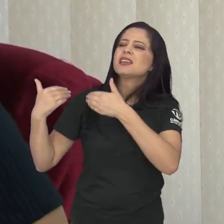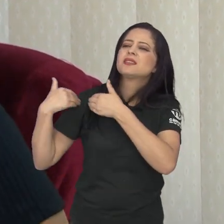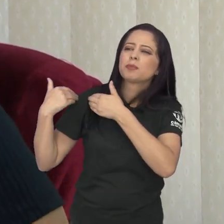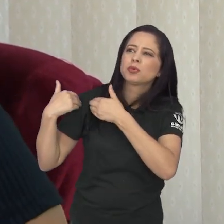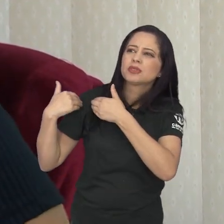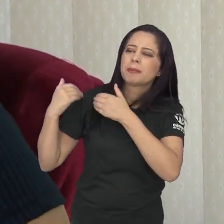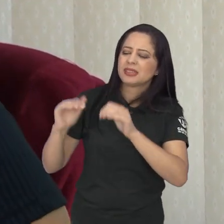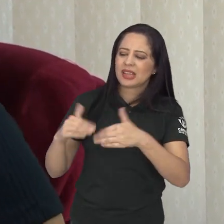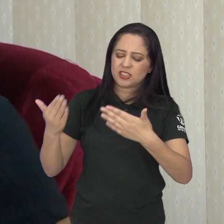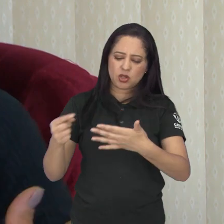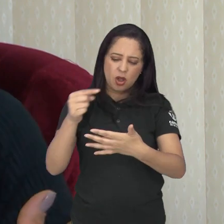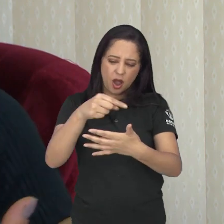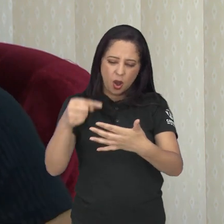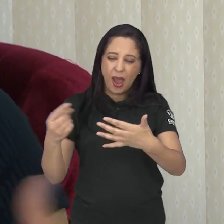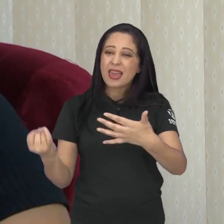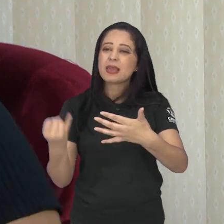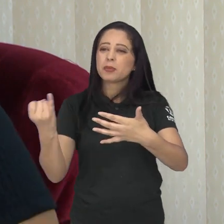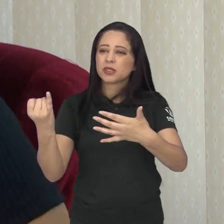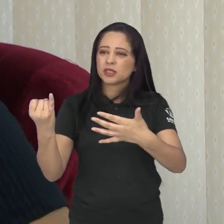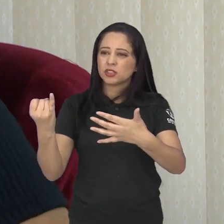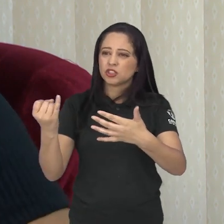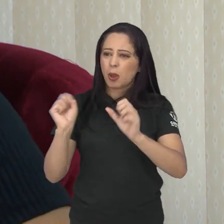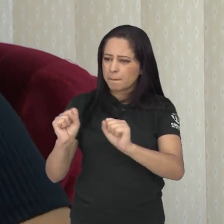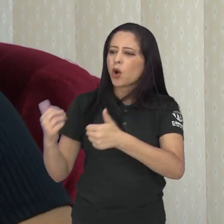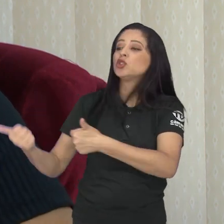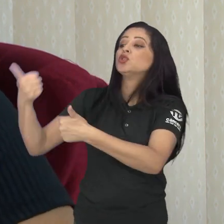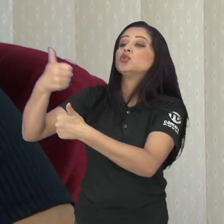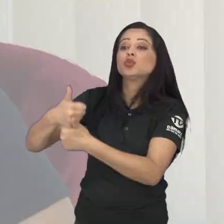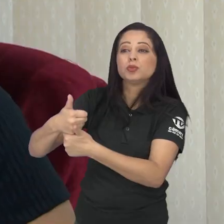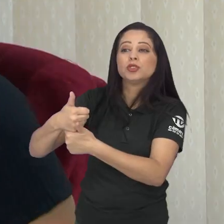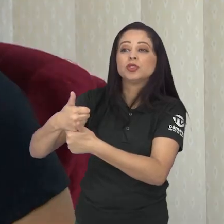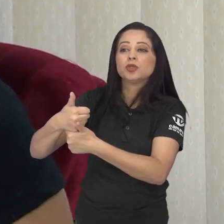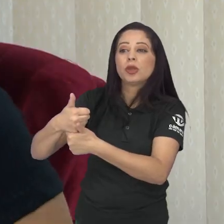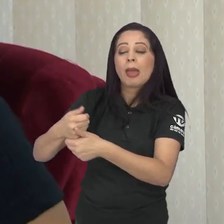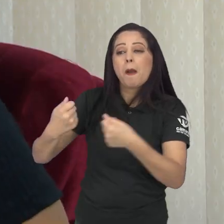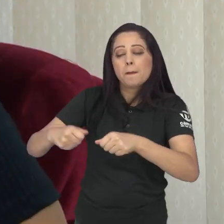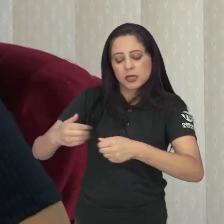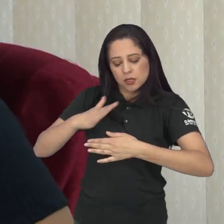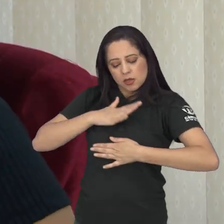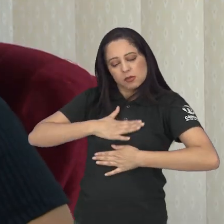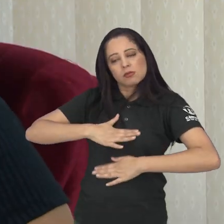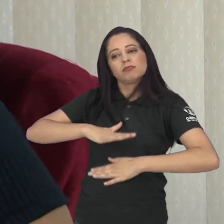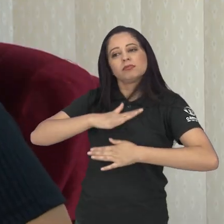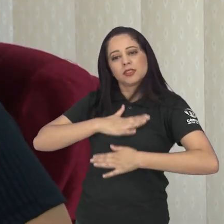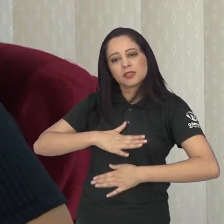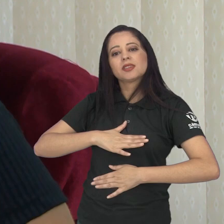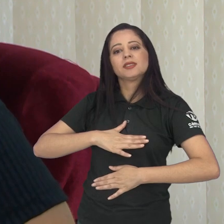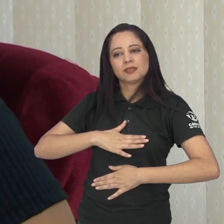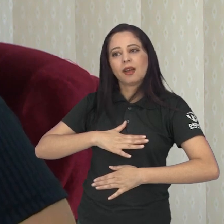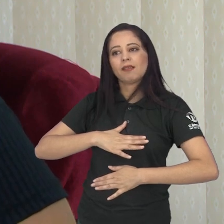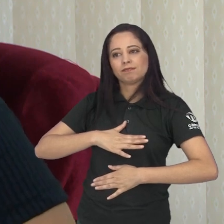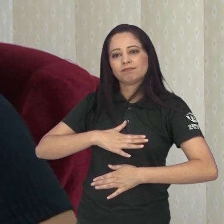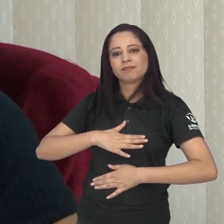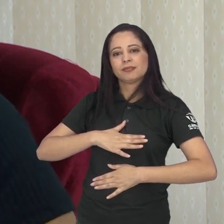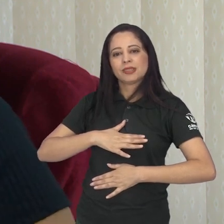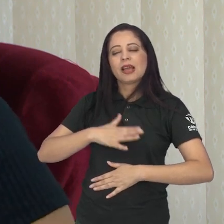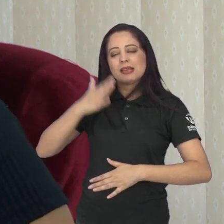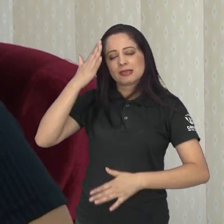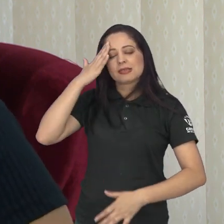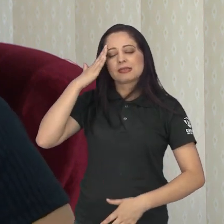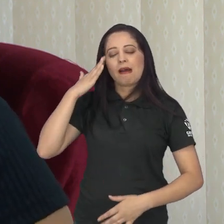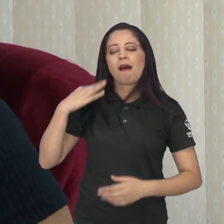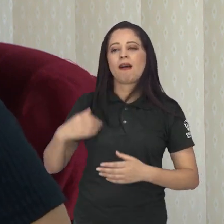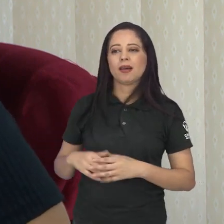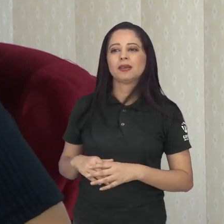assumi como responsabilidade para mim que eu poderia delegar para alguém. Como eu posso descansar sem abrir